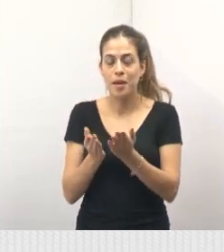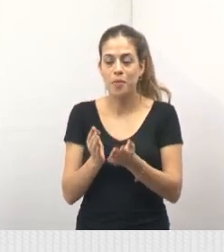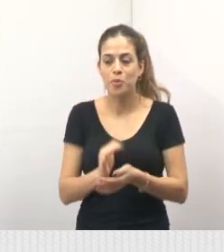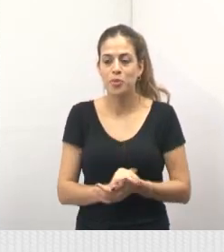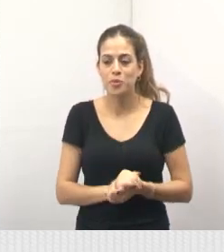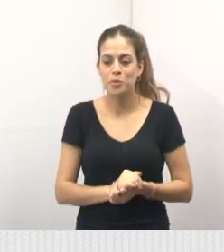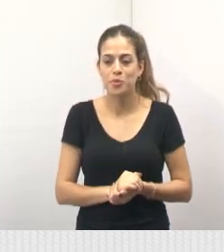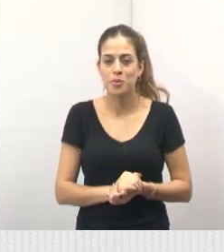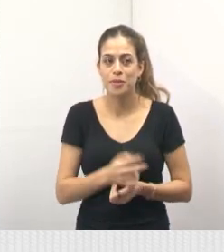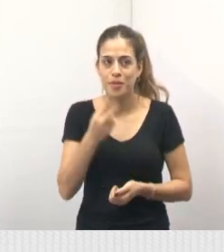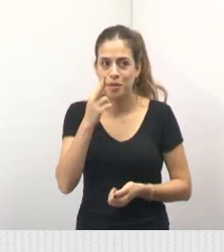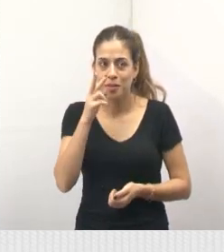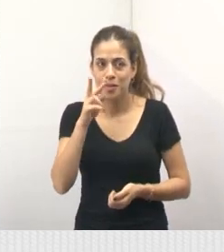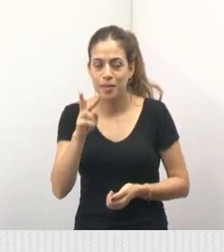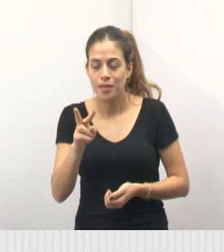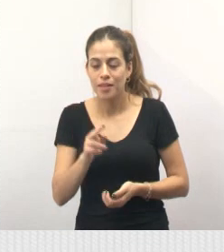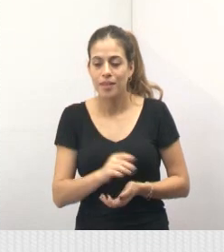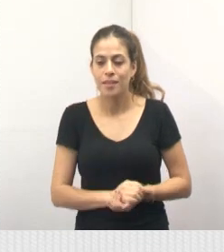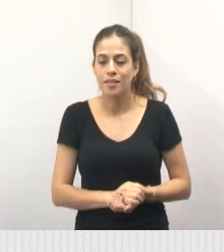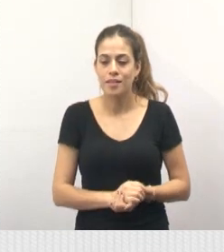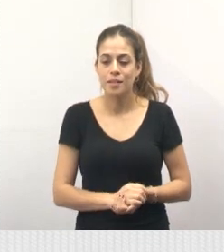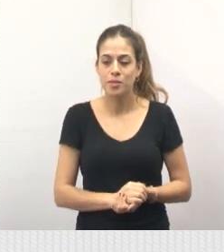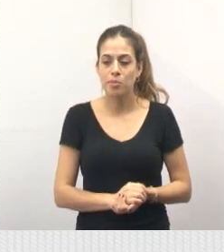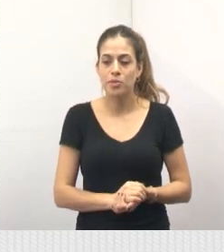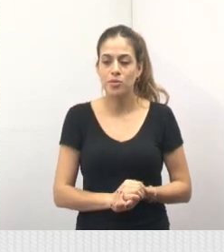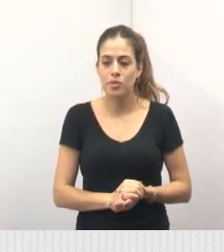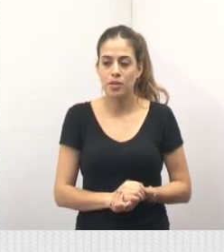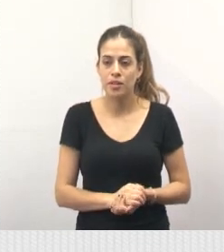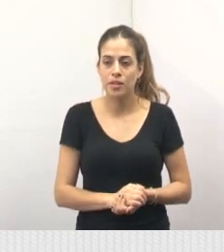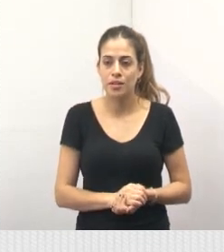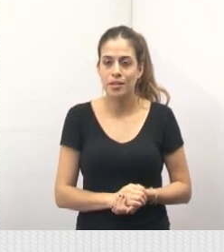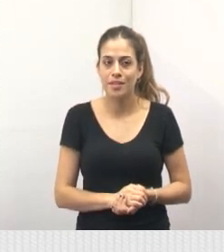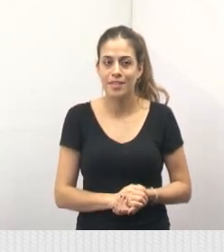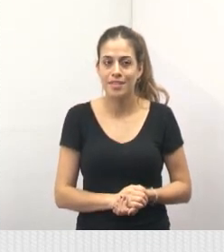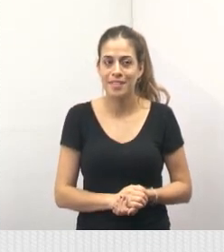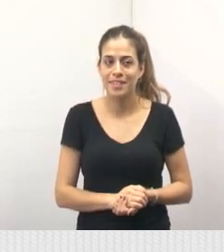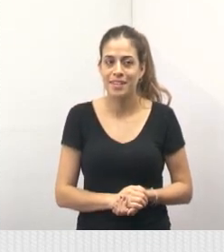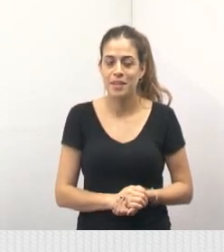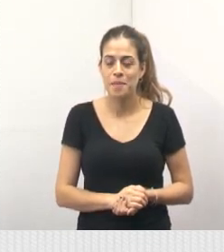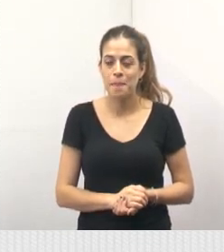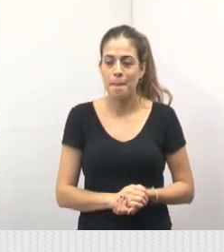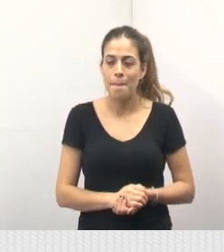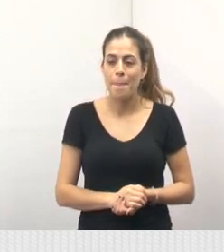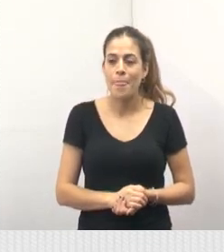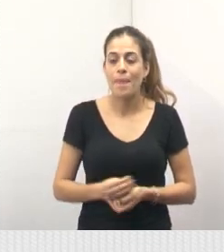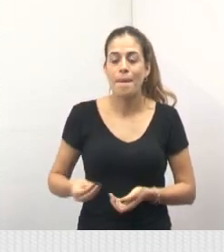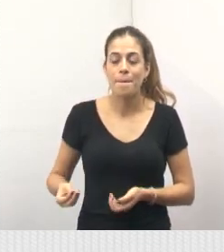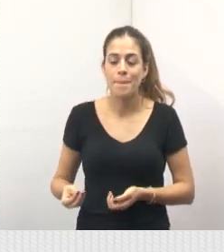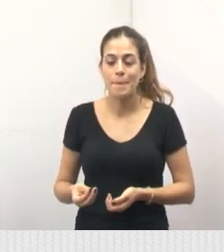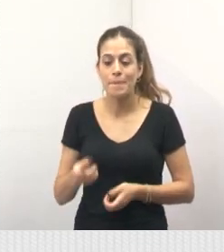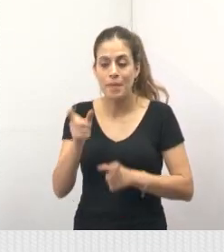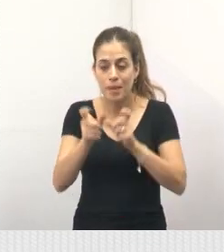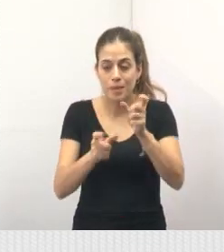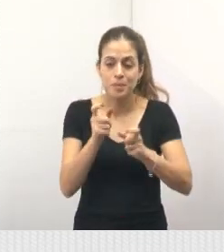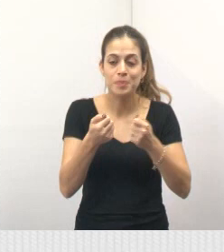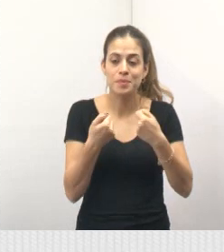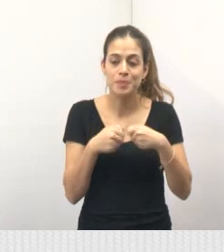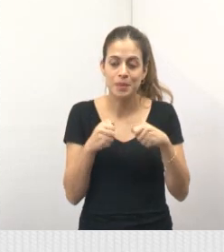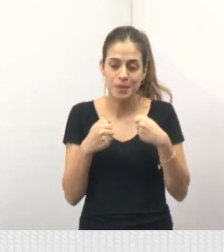olhar, esse olhar que o nosso prefeito Isaías também sempre tem, que é para as pessoas que mais precisam.